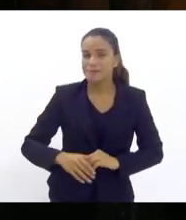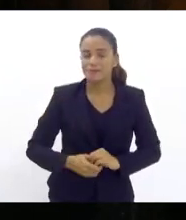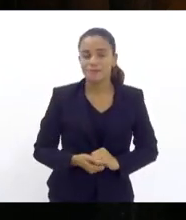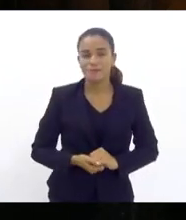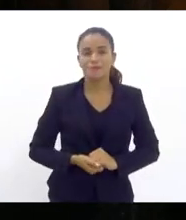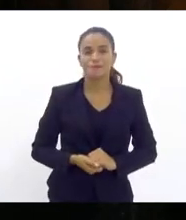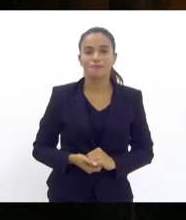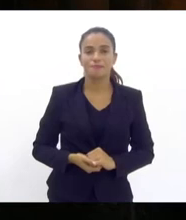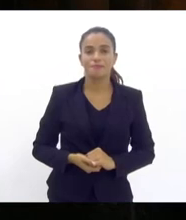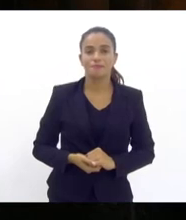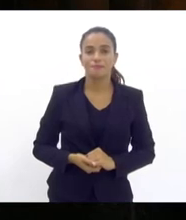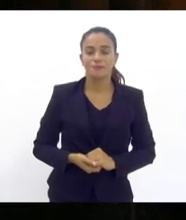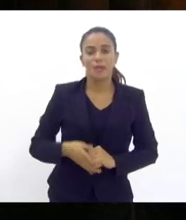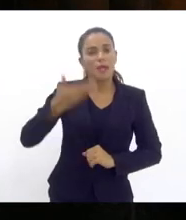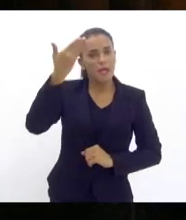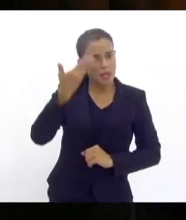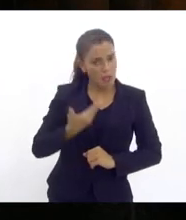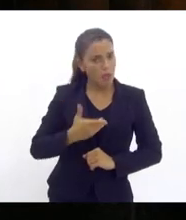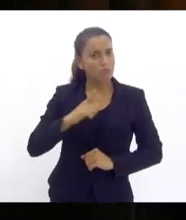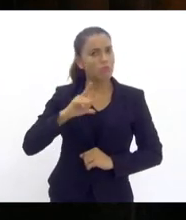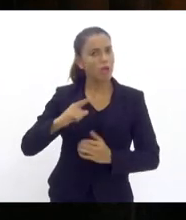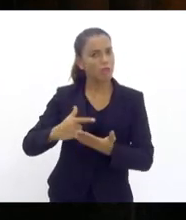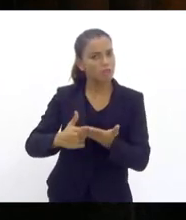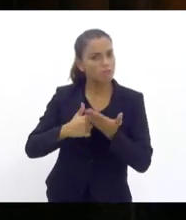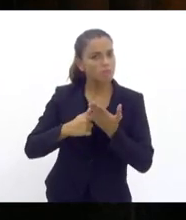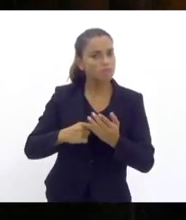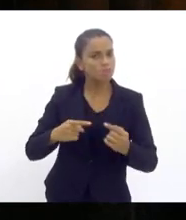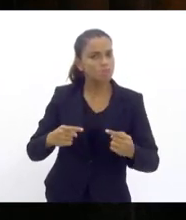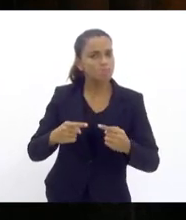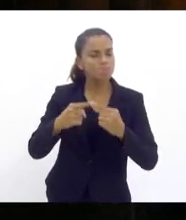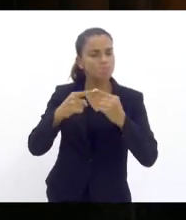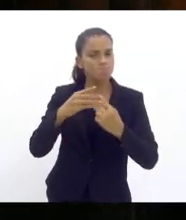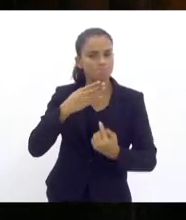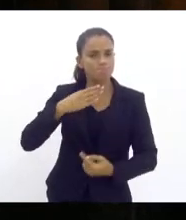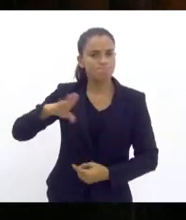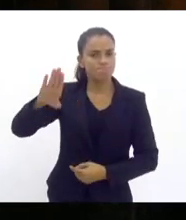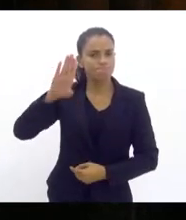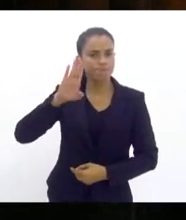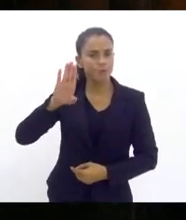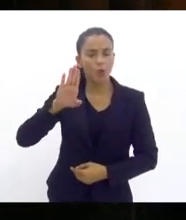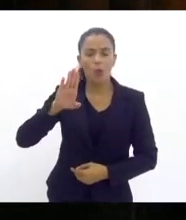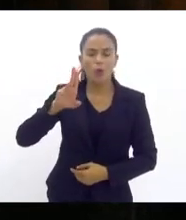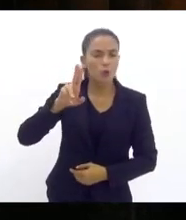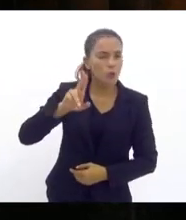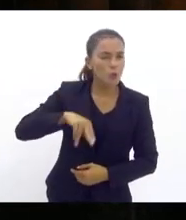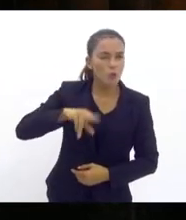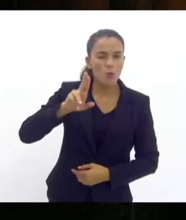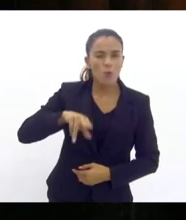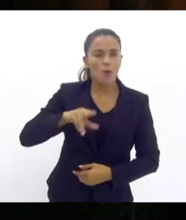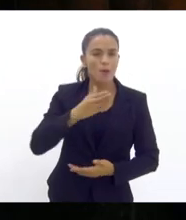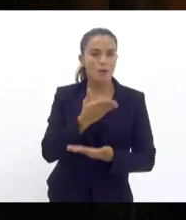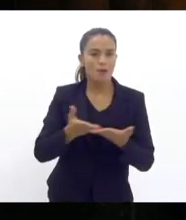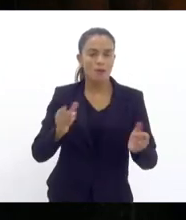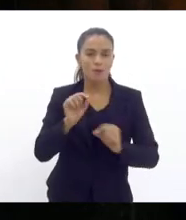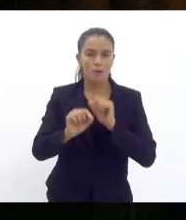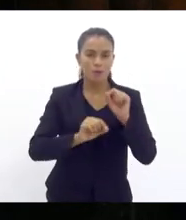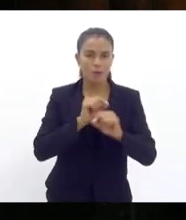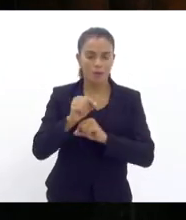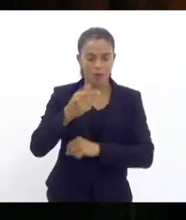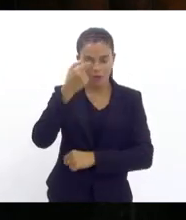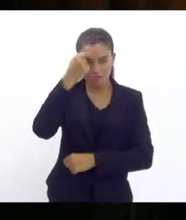e eu tenho compromisso de jamais perder a